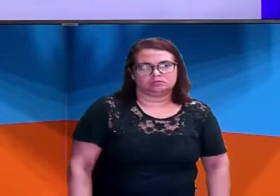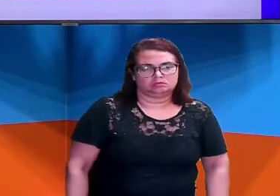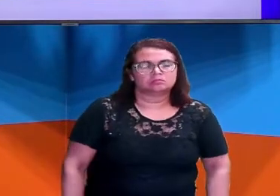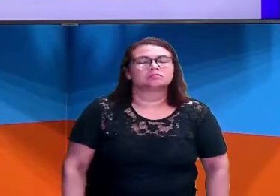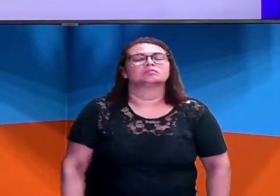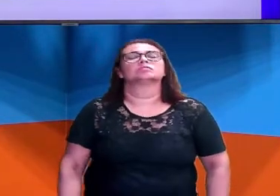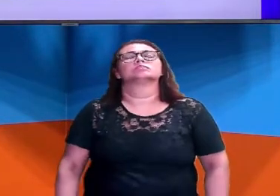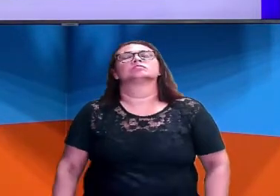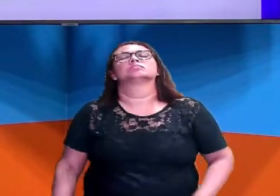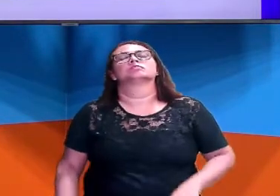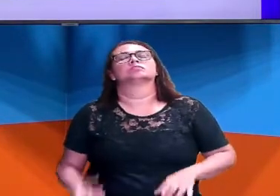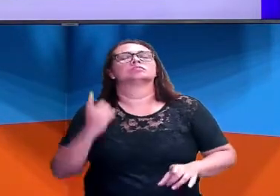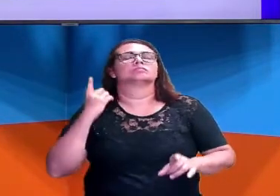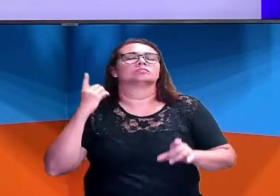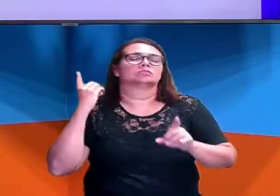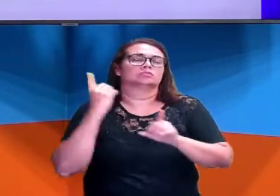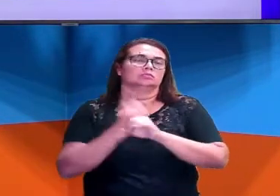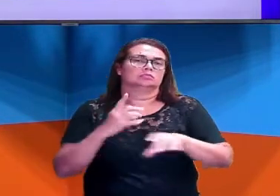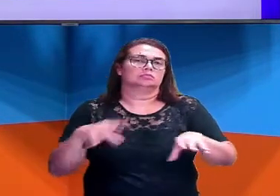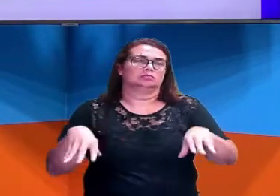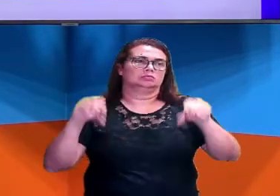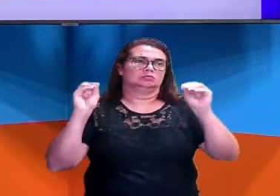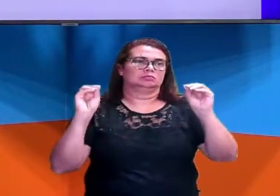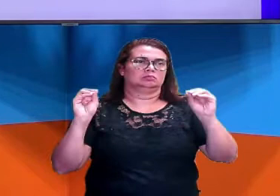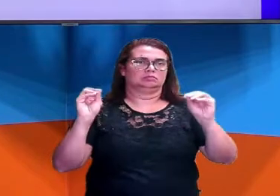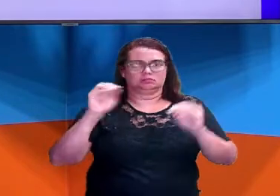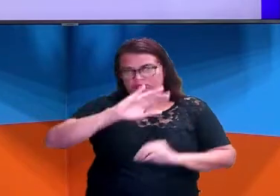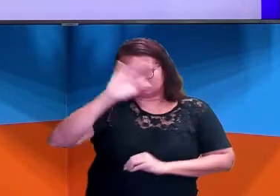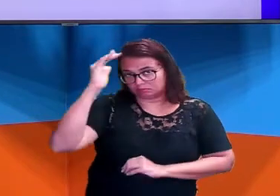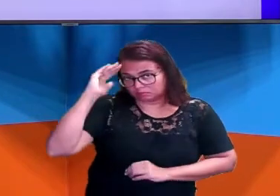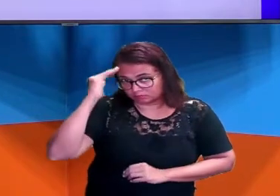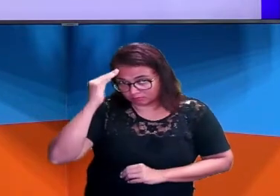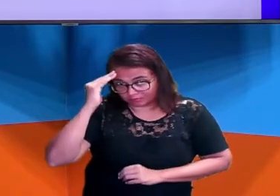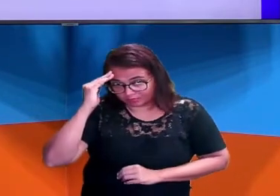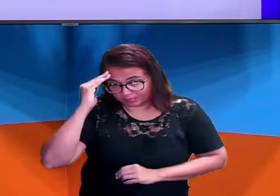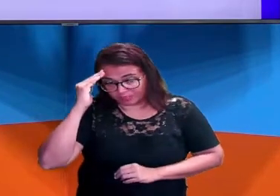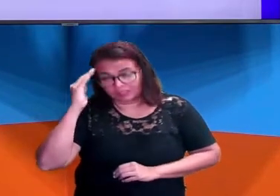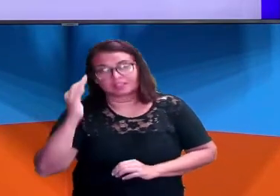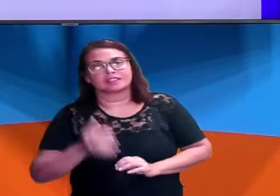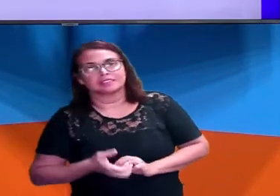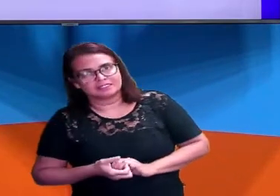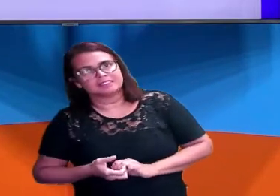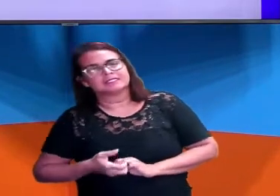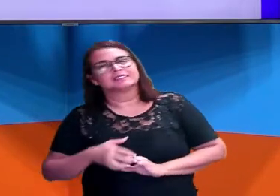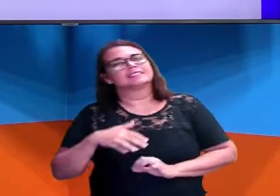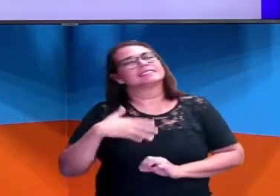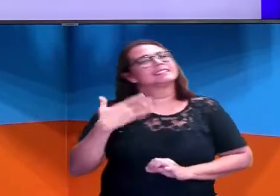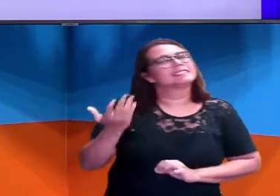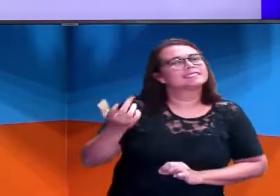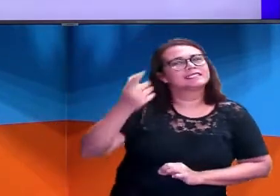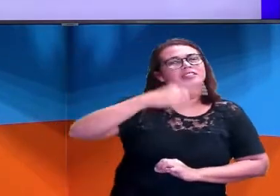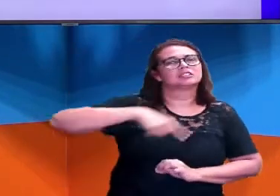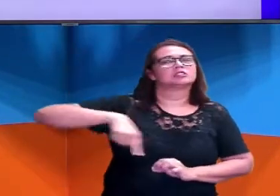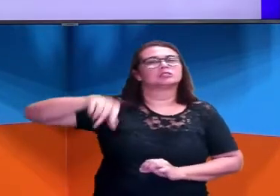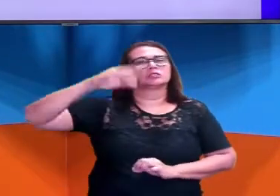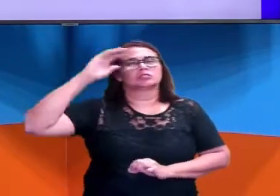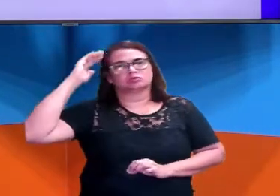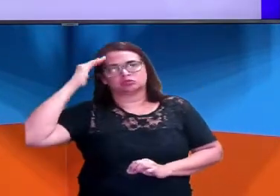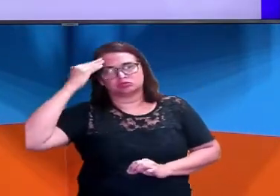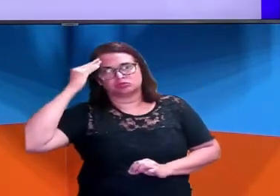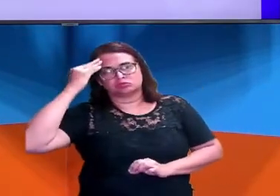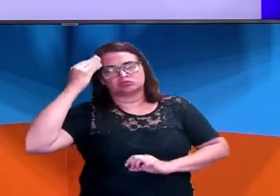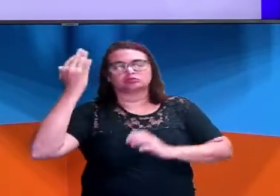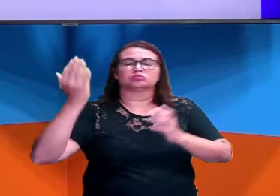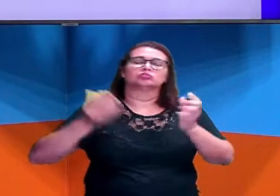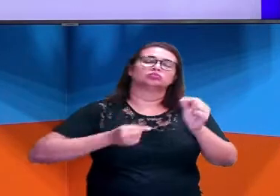chego no castelo. Ok? Deu para entender? Então, o que é que a gente conseguiu compreender hoje?